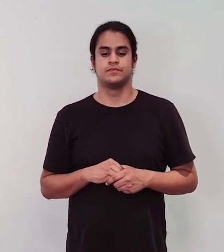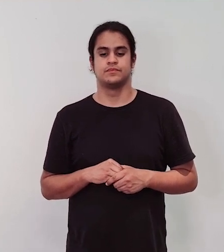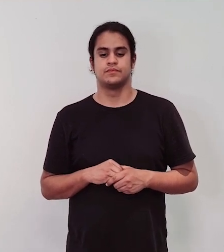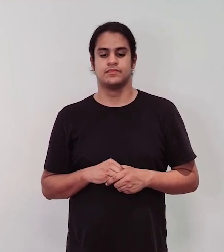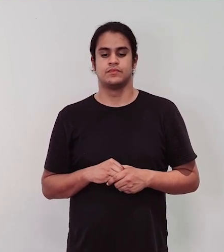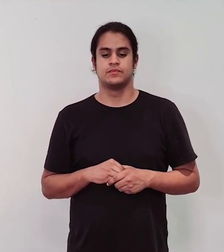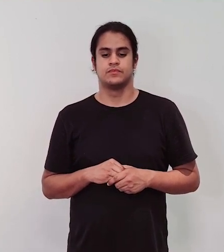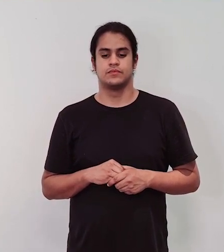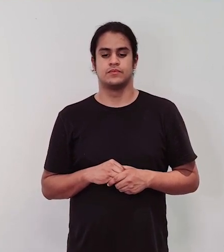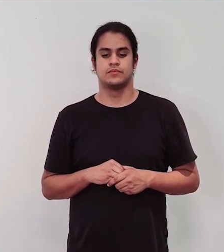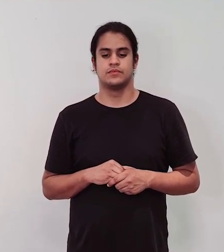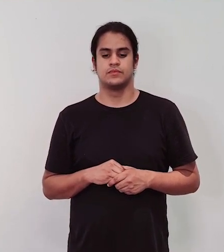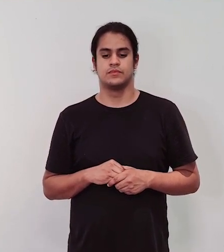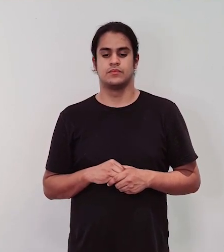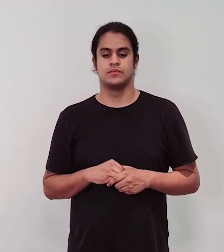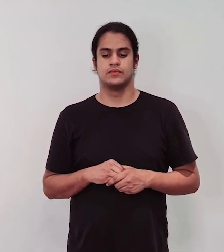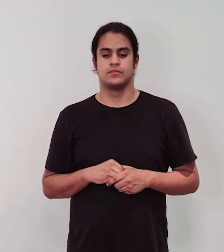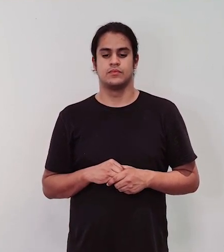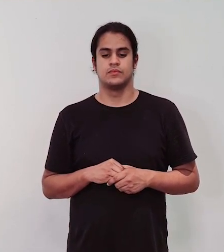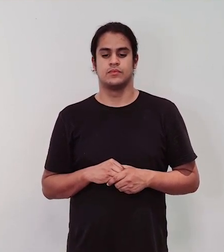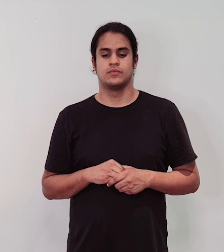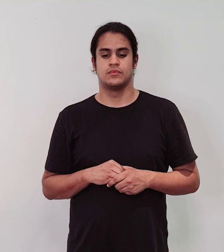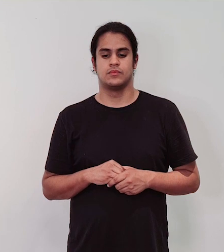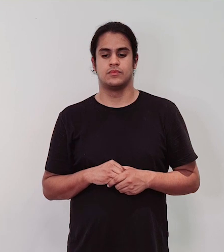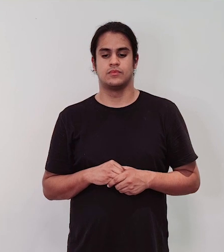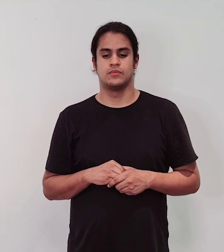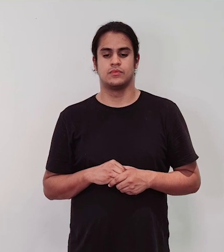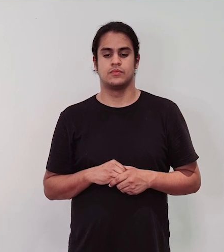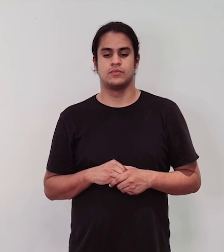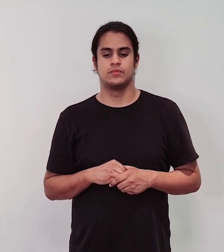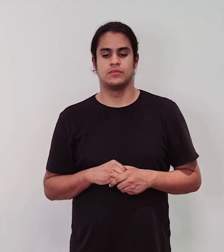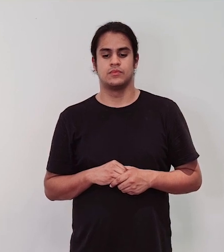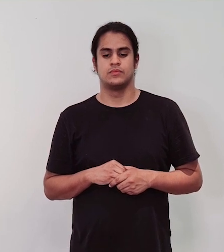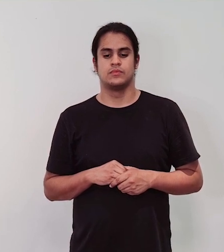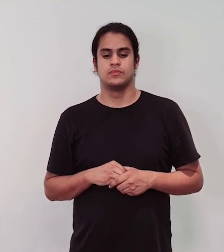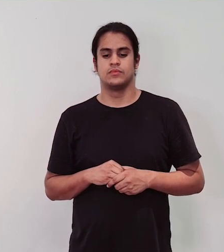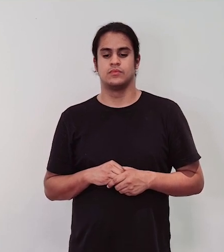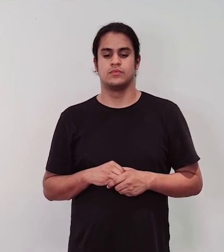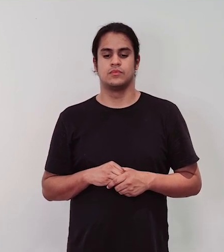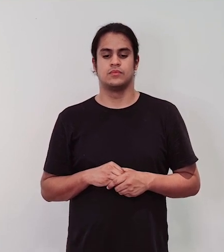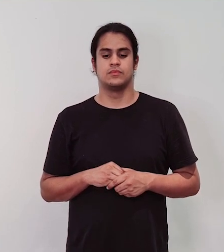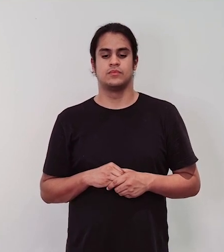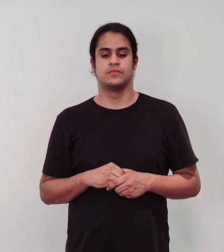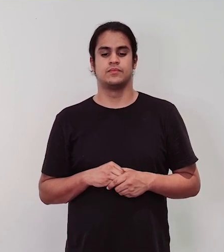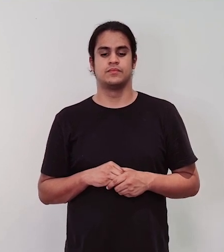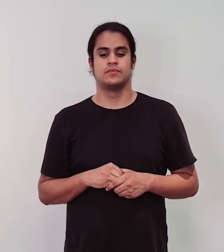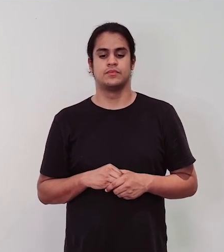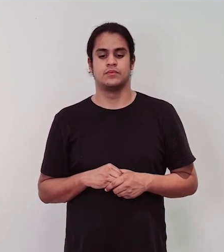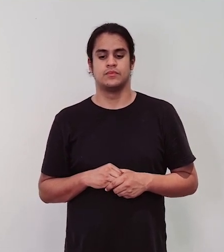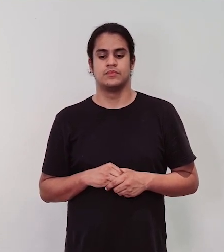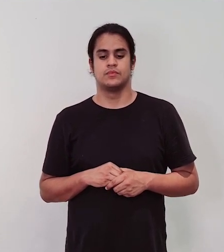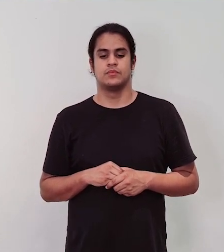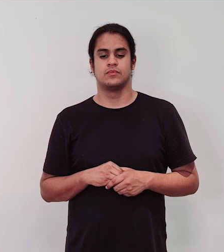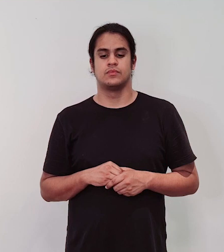de as minhas ferramentas e das ferramentas são por um acaso por um acaso que eu posso fazer um